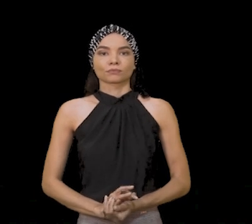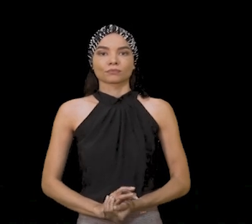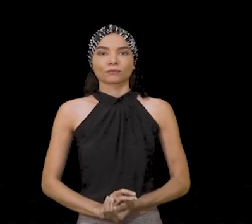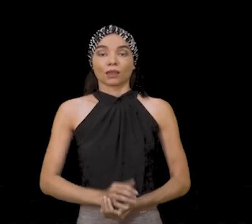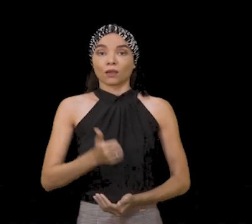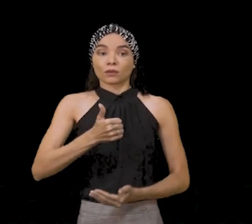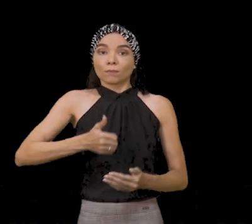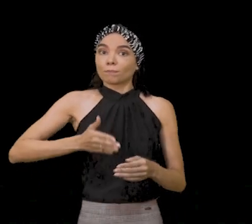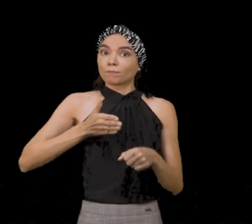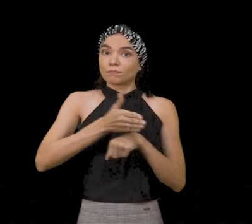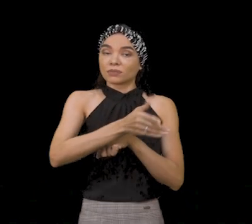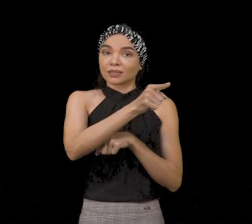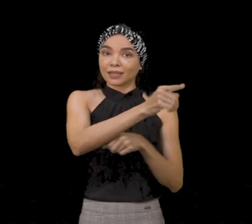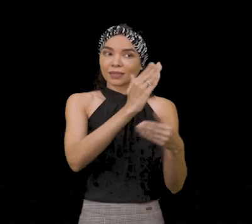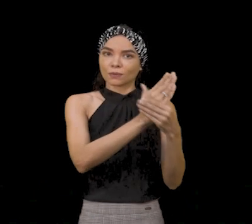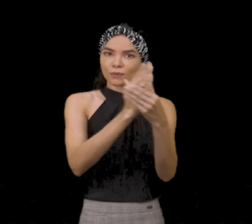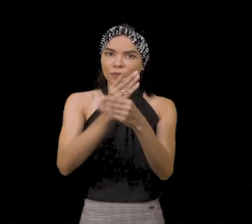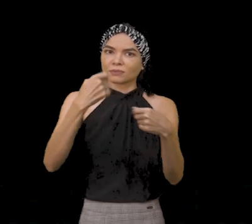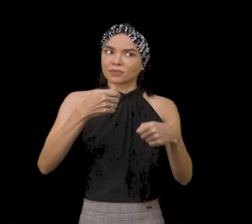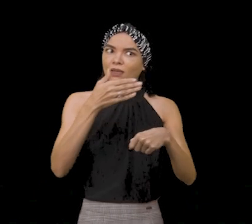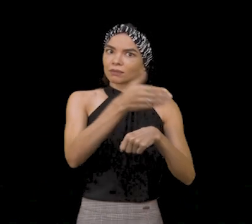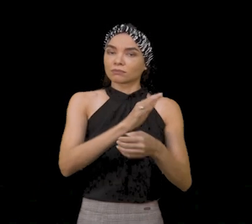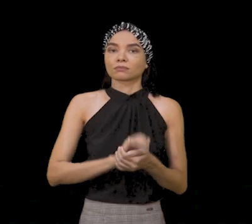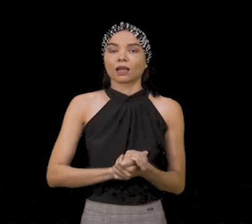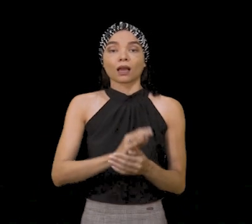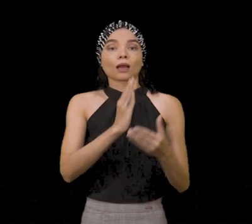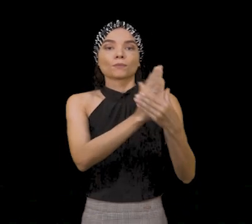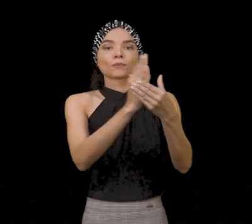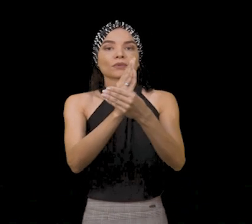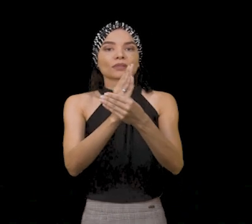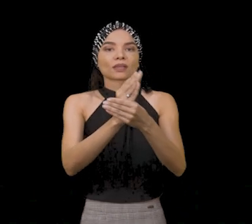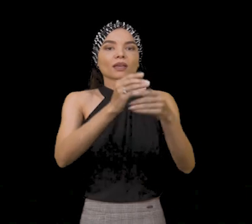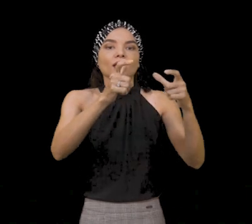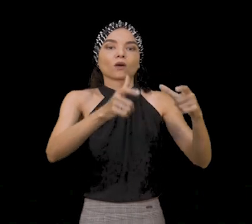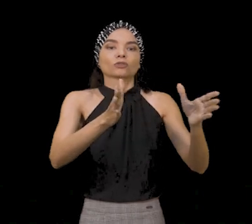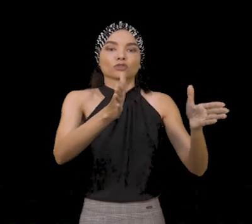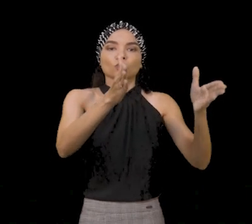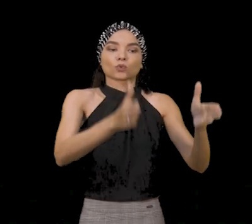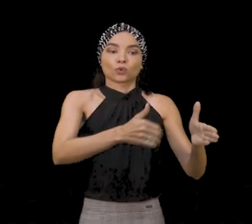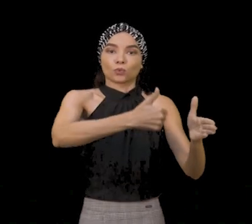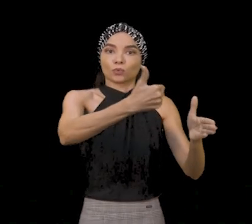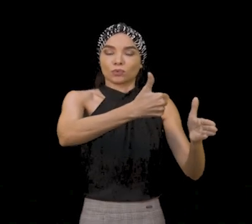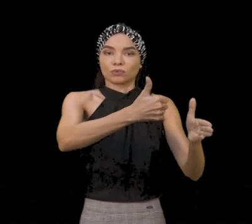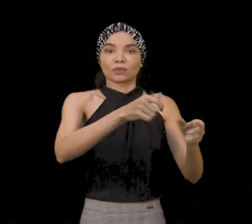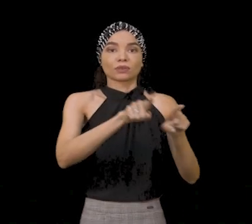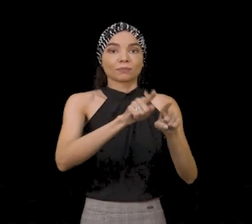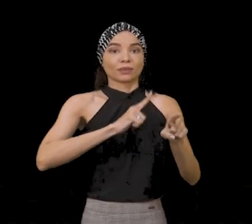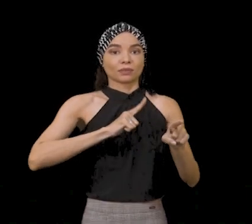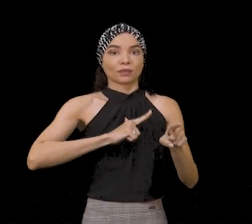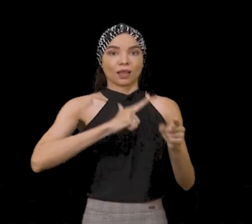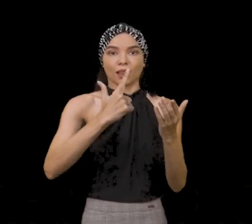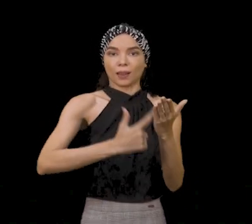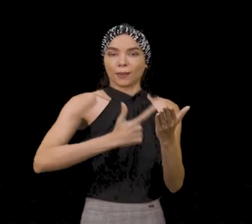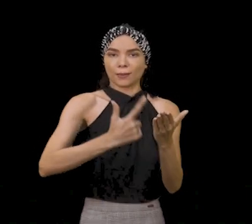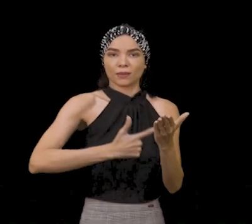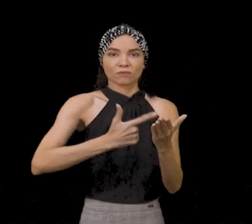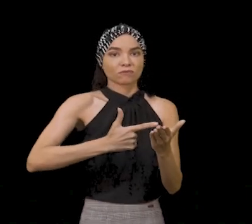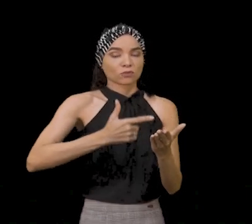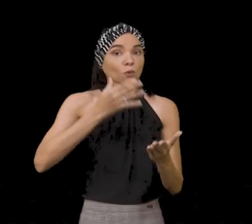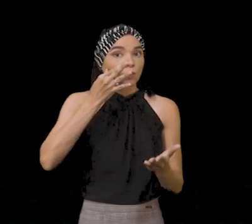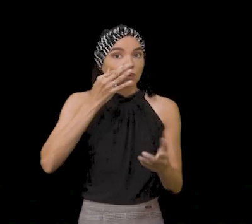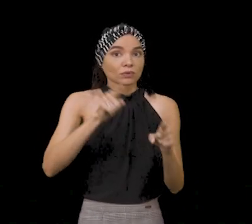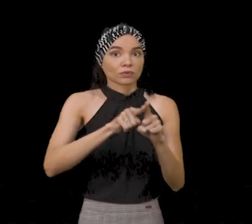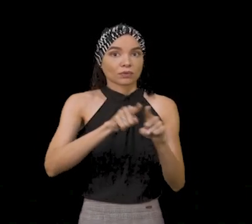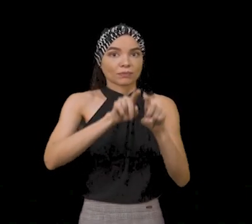Parada obrigatória para qualquer estudante. A biblioteca fica no bloco 1 do campus e disponibiliza um acervo de